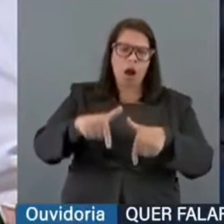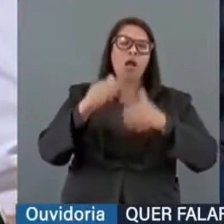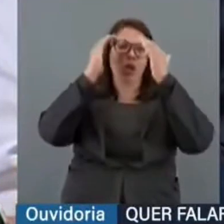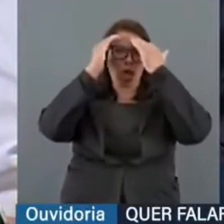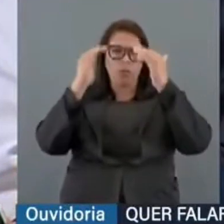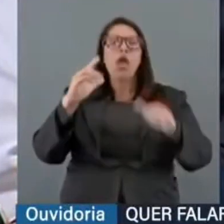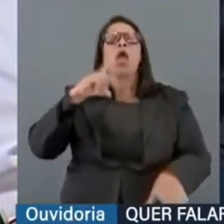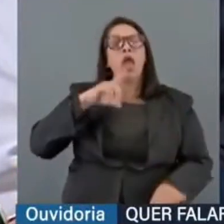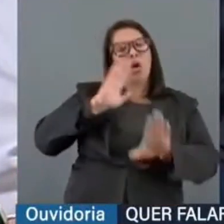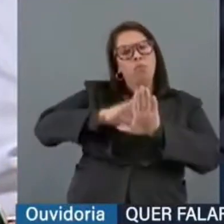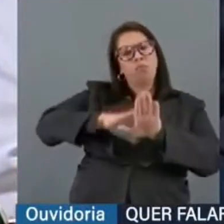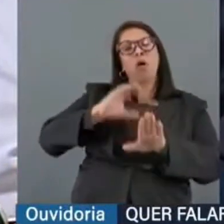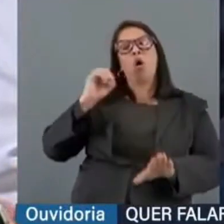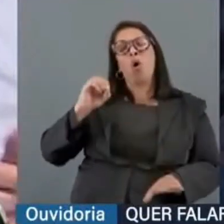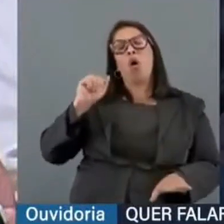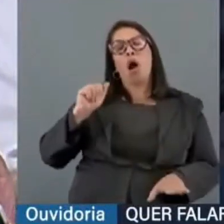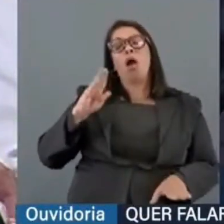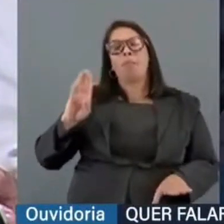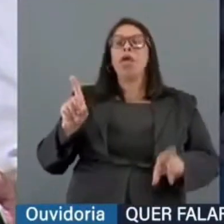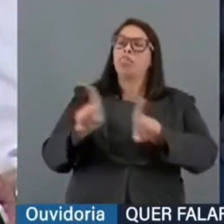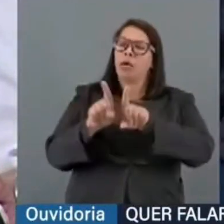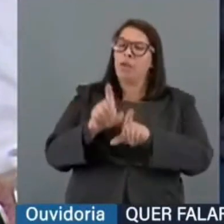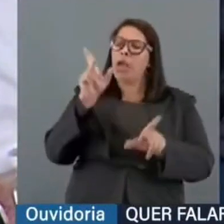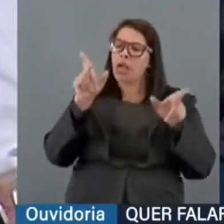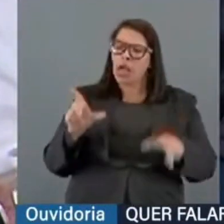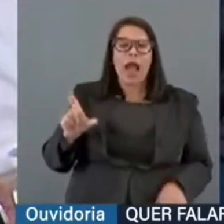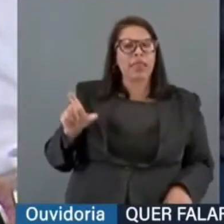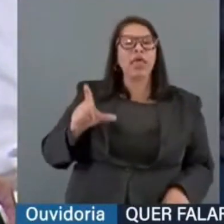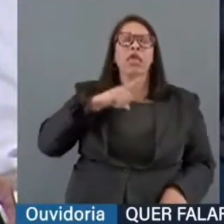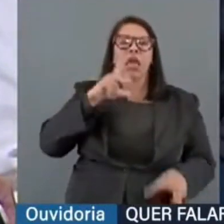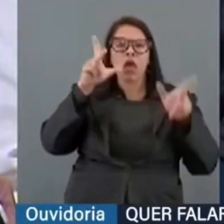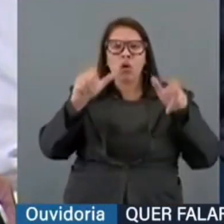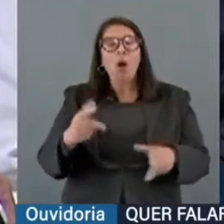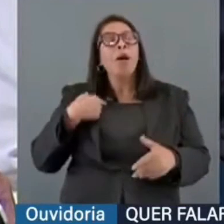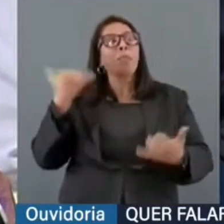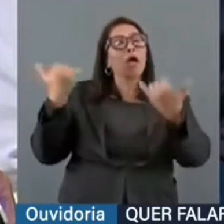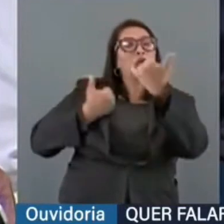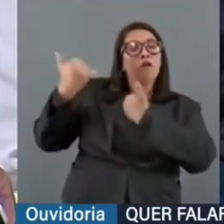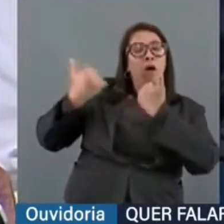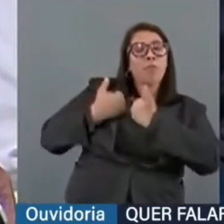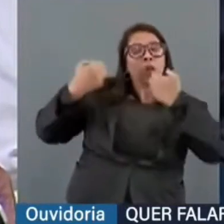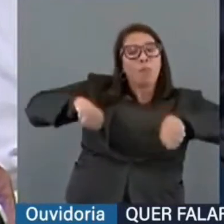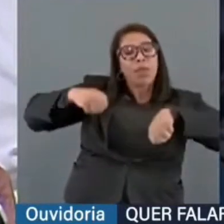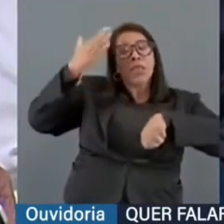Obrigado, Mas esses são dados importantes para a nossa deliberação.